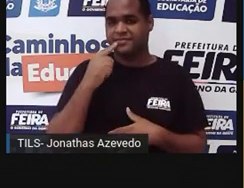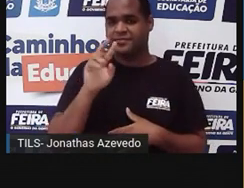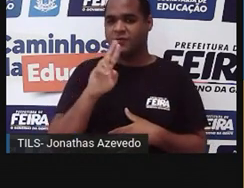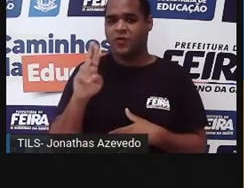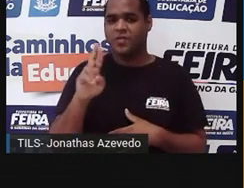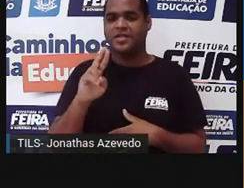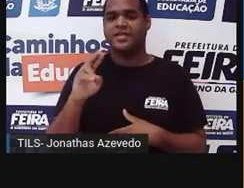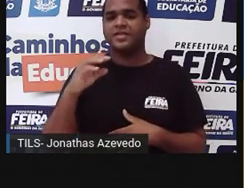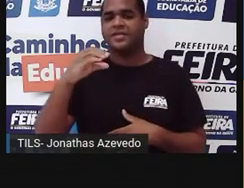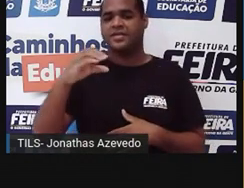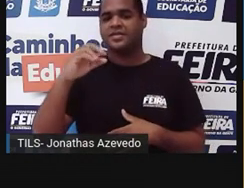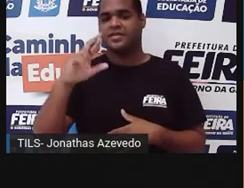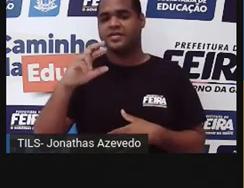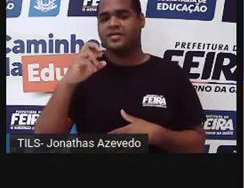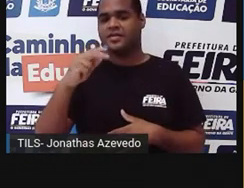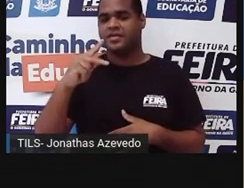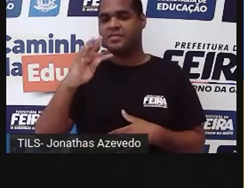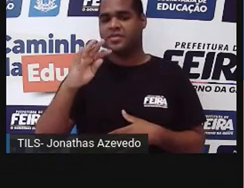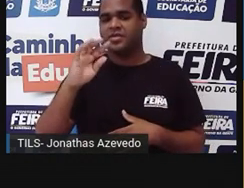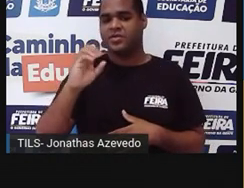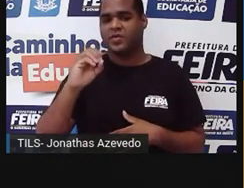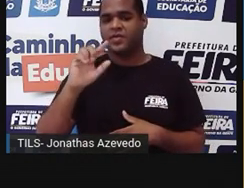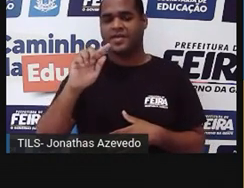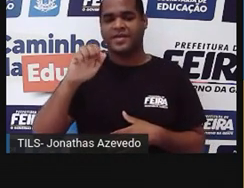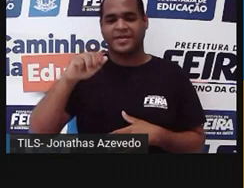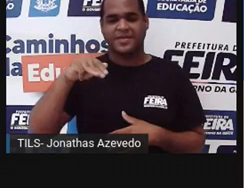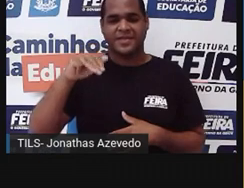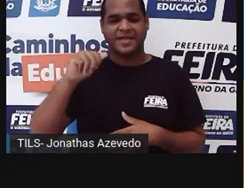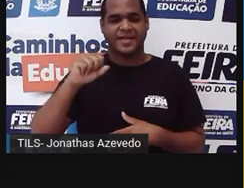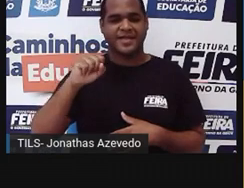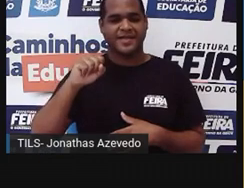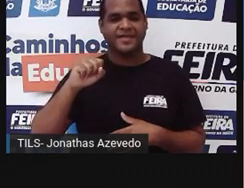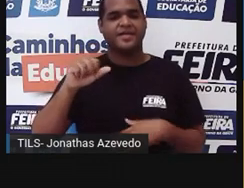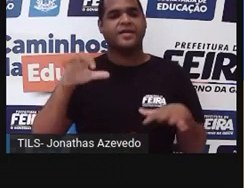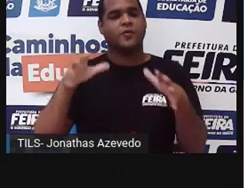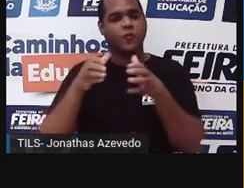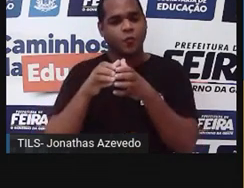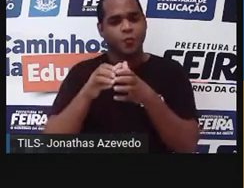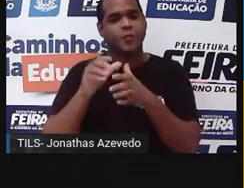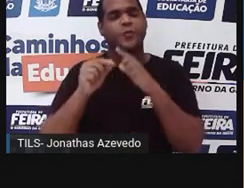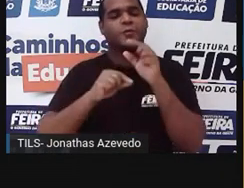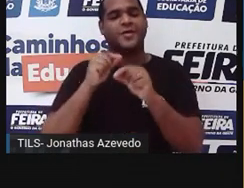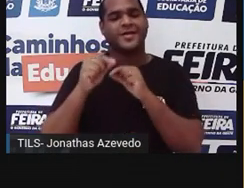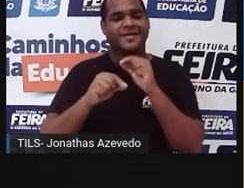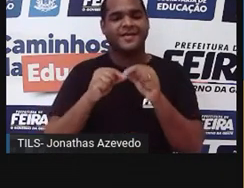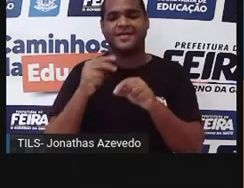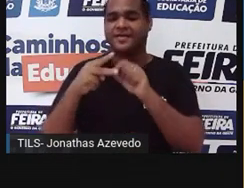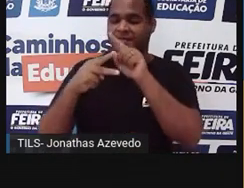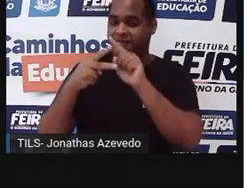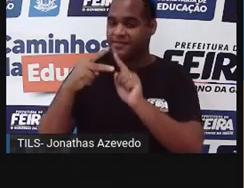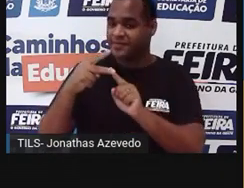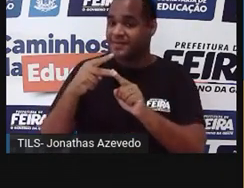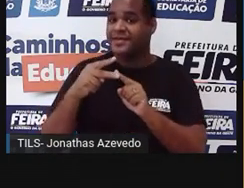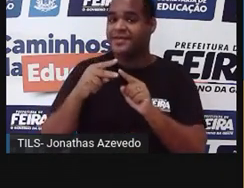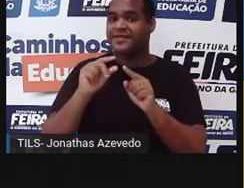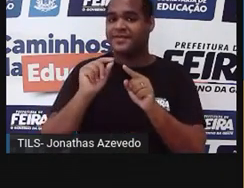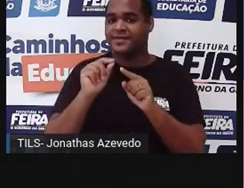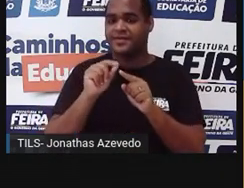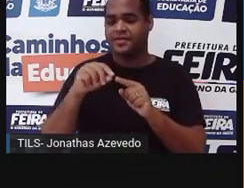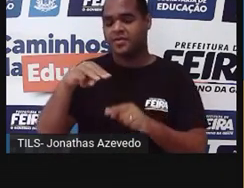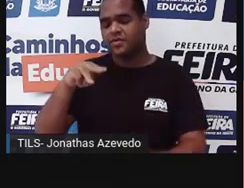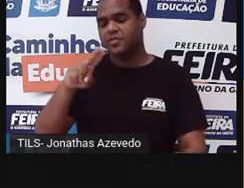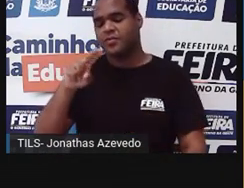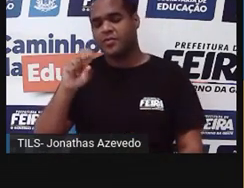criptógomas. E quem está no grupo dessas duas plantas aí, a gente vai ver que tem os